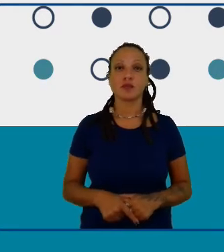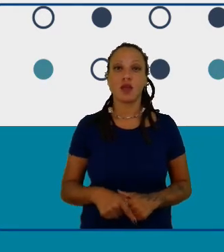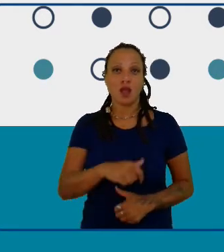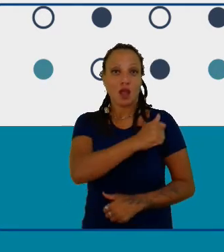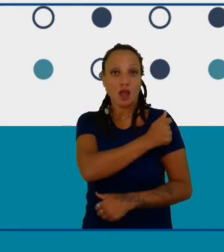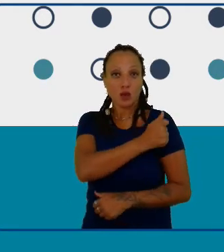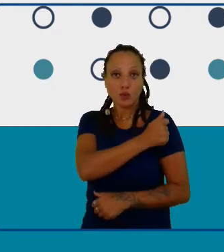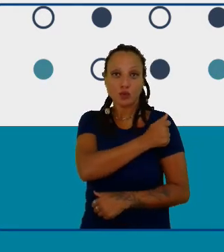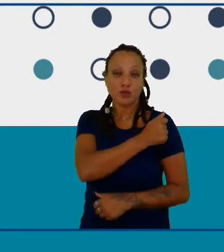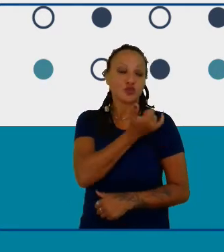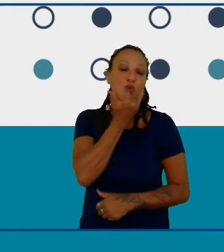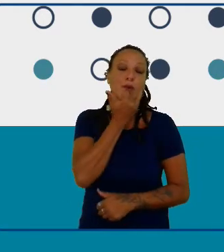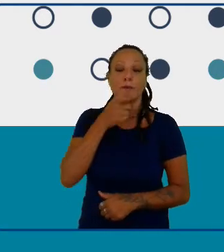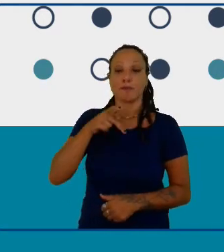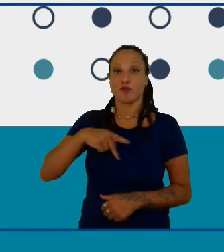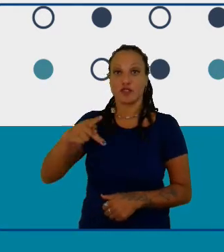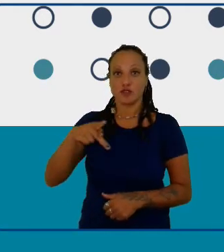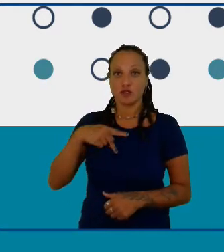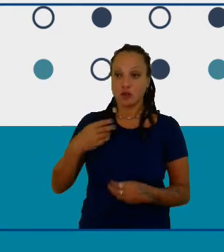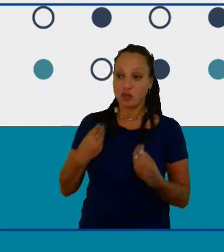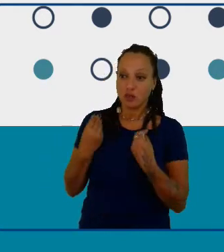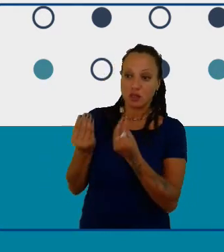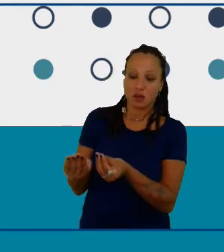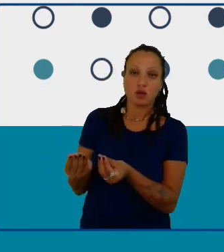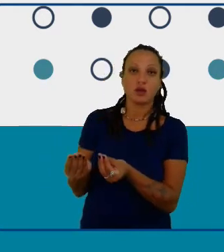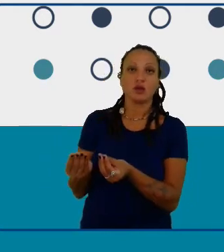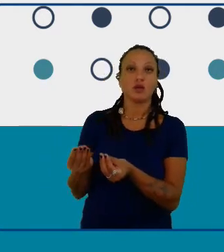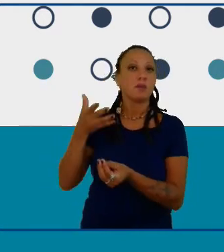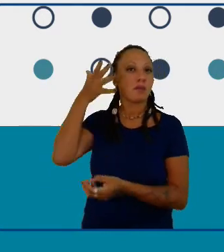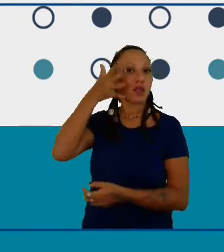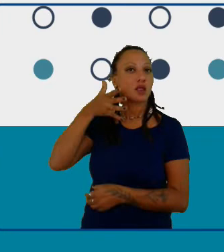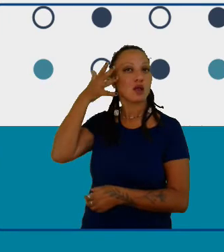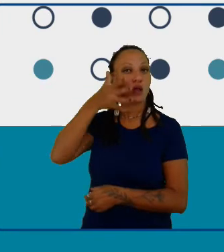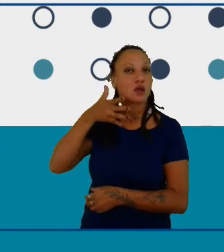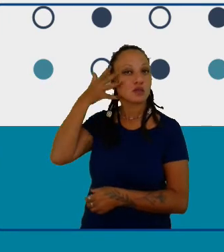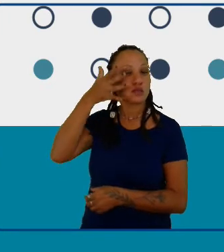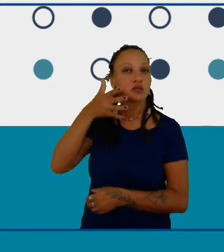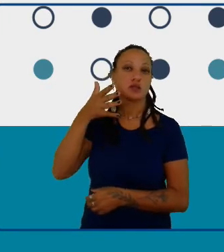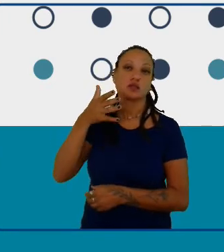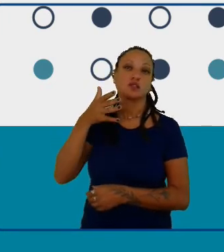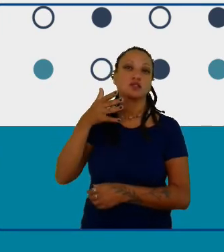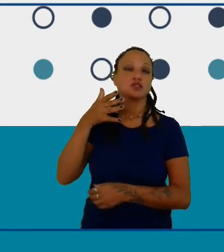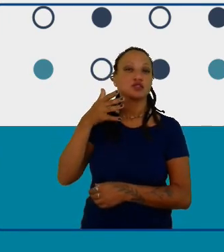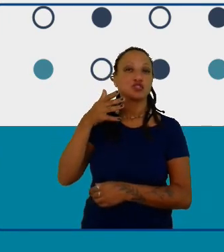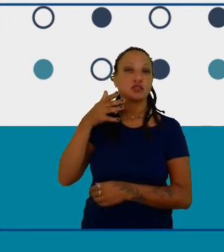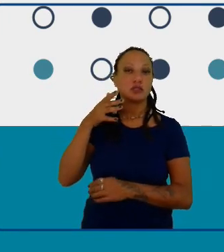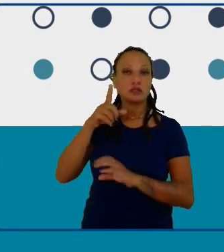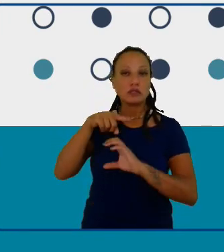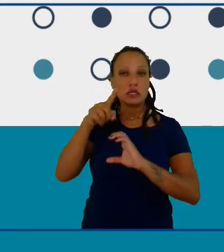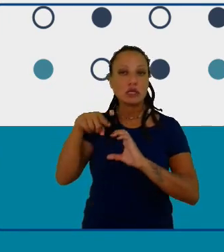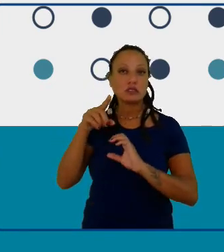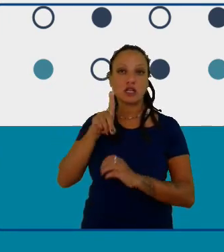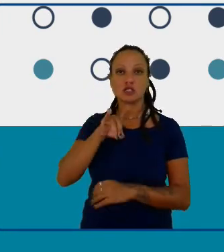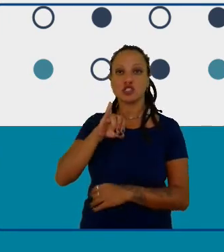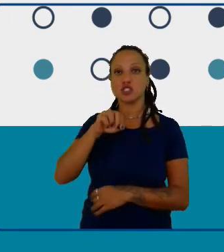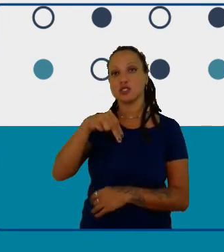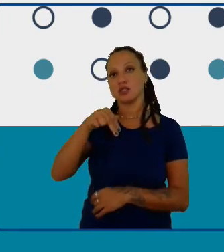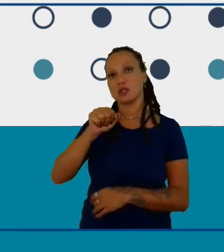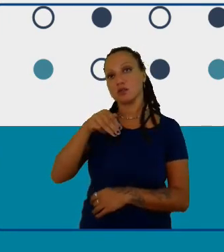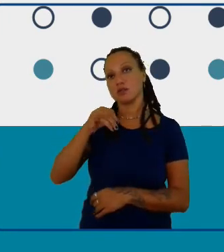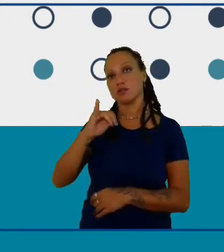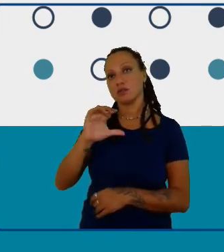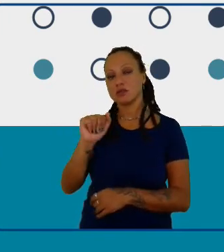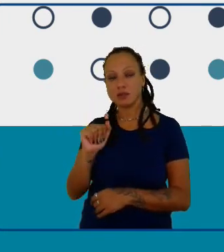professores uma palestra do ciência dinâmica que foi maravilhoso assim uma experiência maravilhosa os